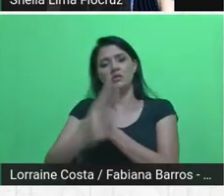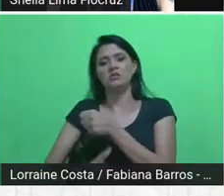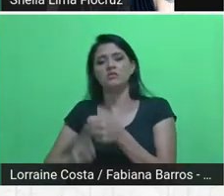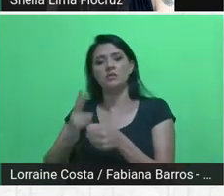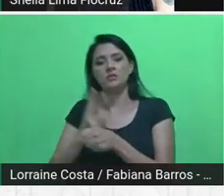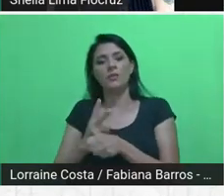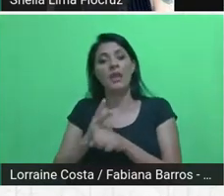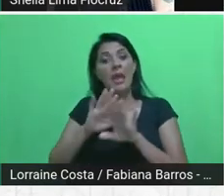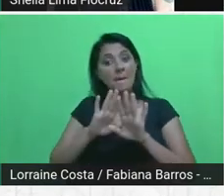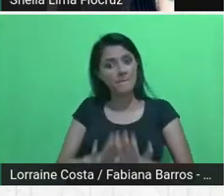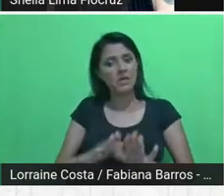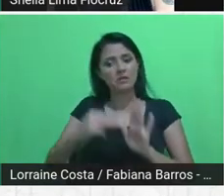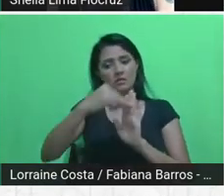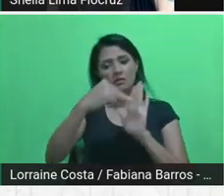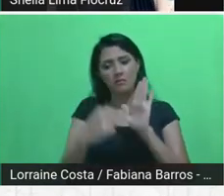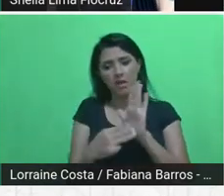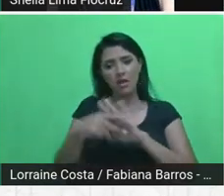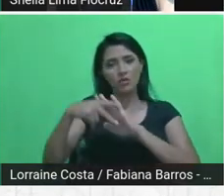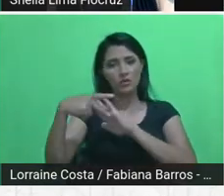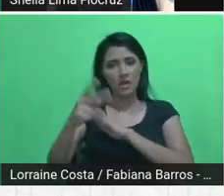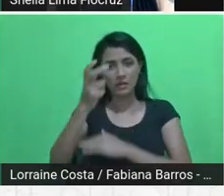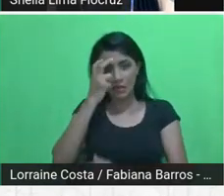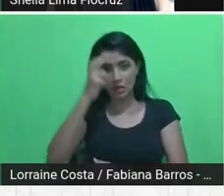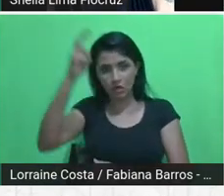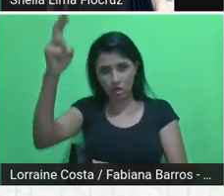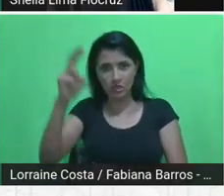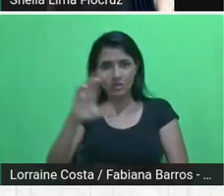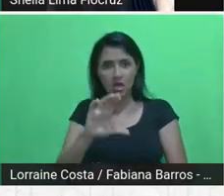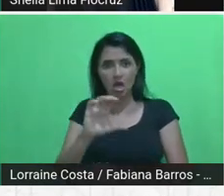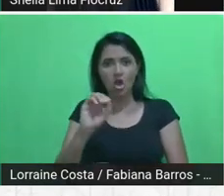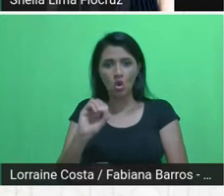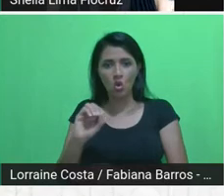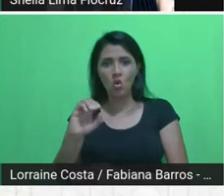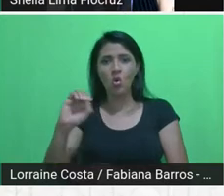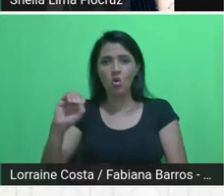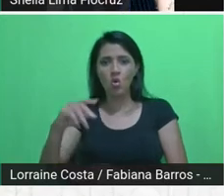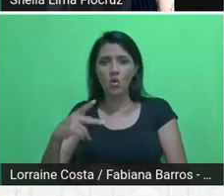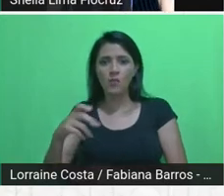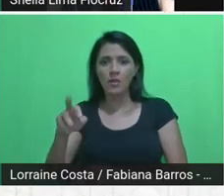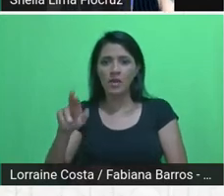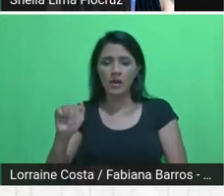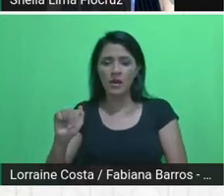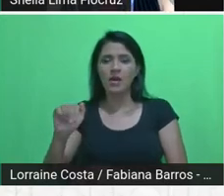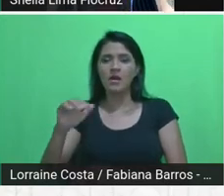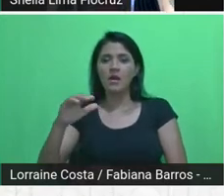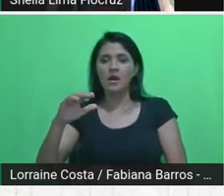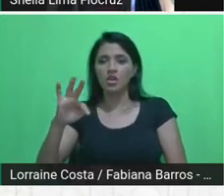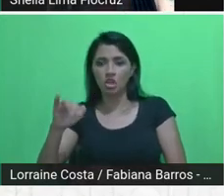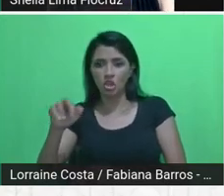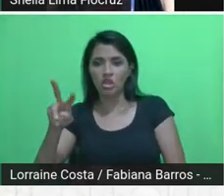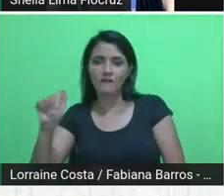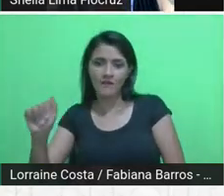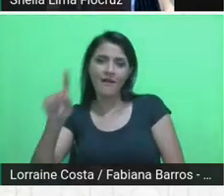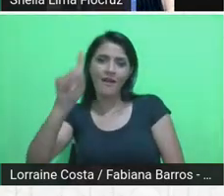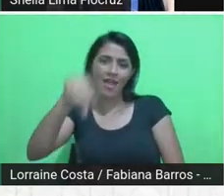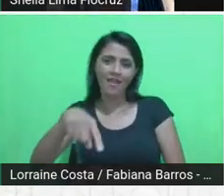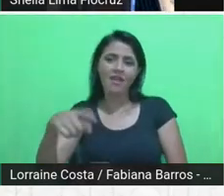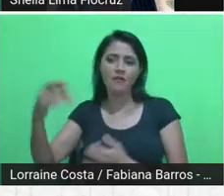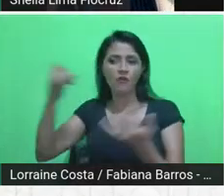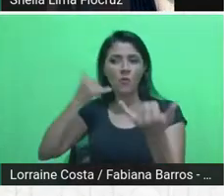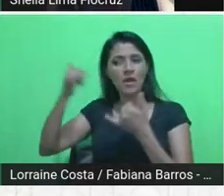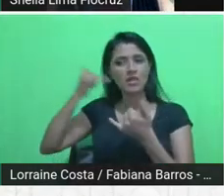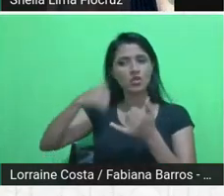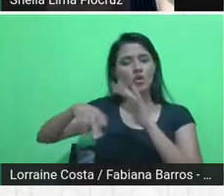método da inteligência cooperativa, da sala de cooperação social, é a partir de dados que vêm do território, pelos próprios